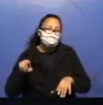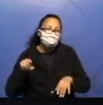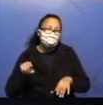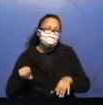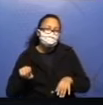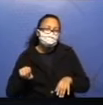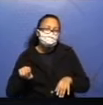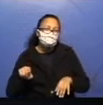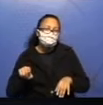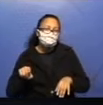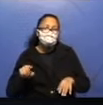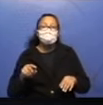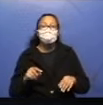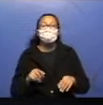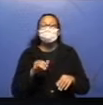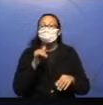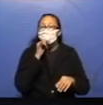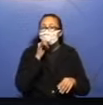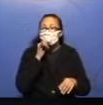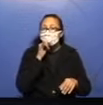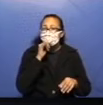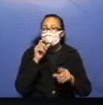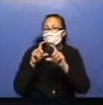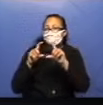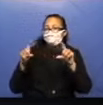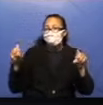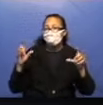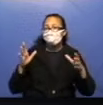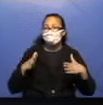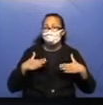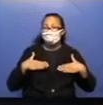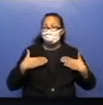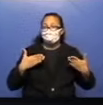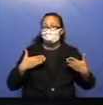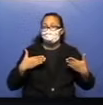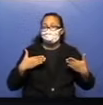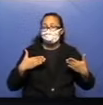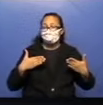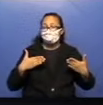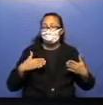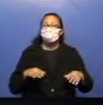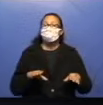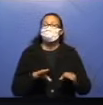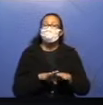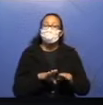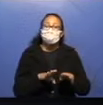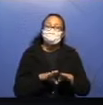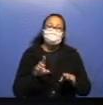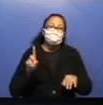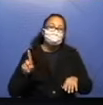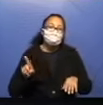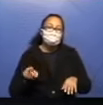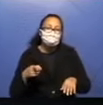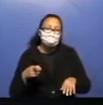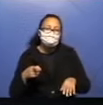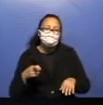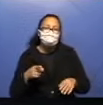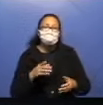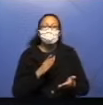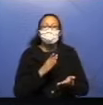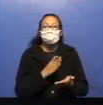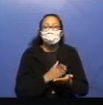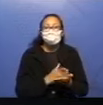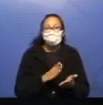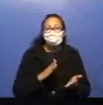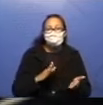surpresa ou um susto. A vírgula. Use para dar aquela pausa na leitura E separar os